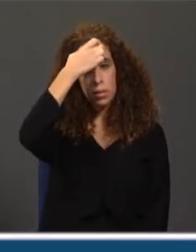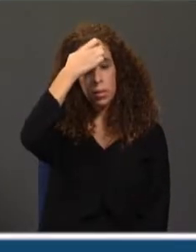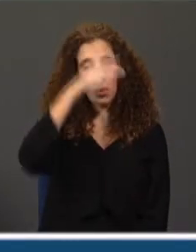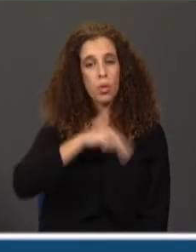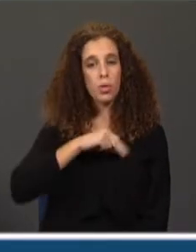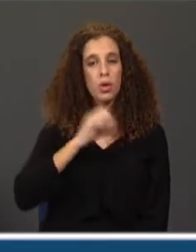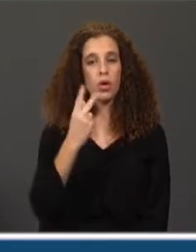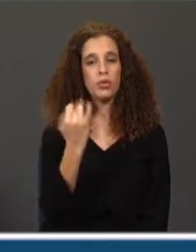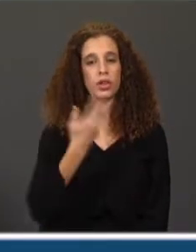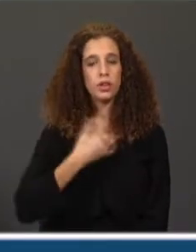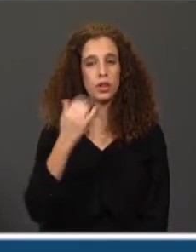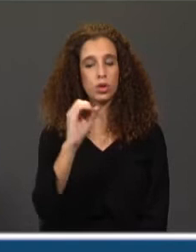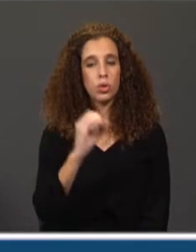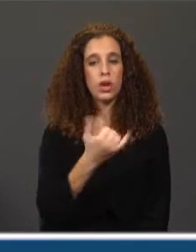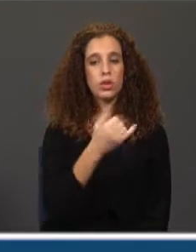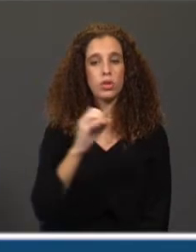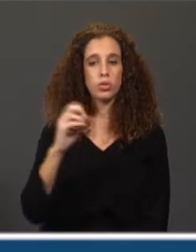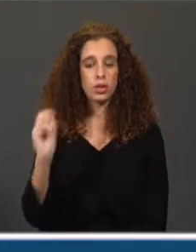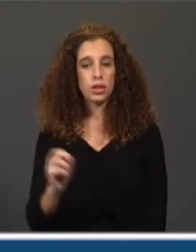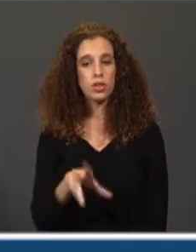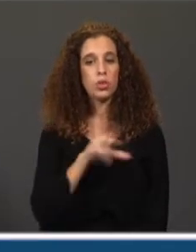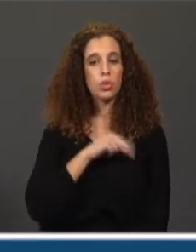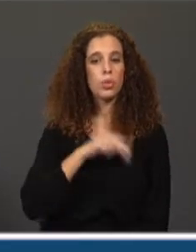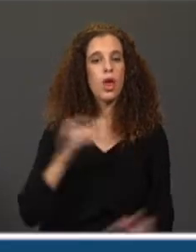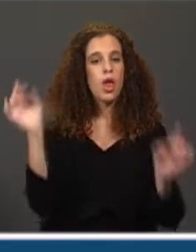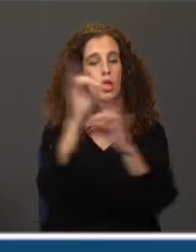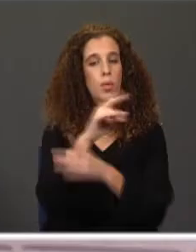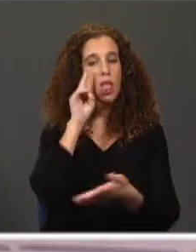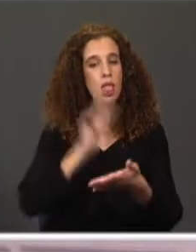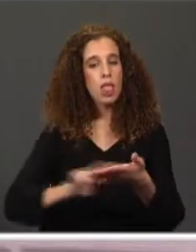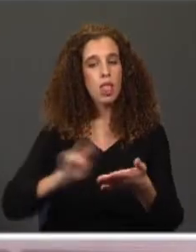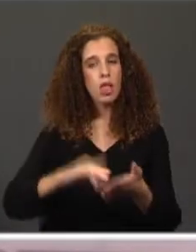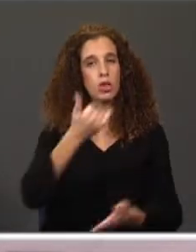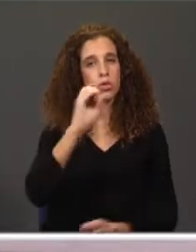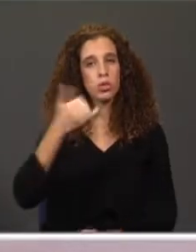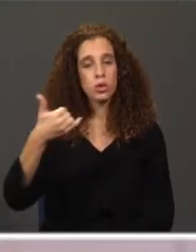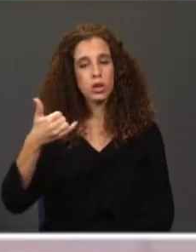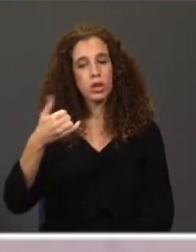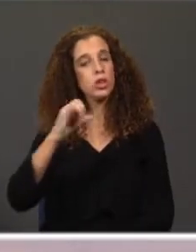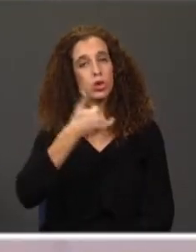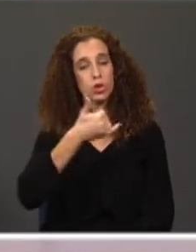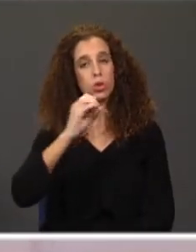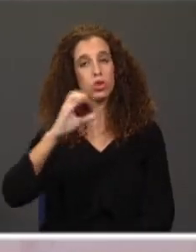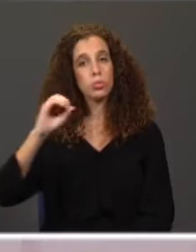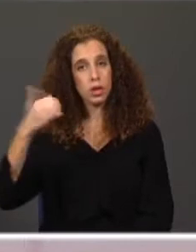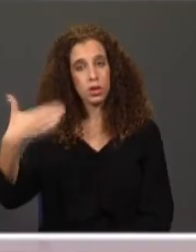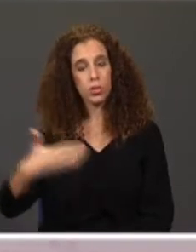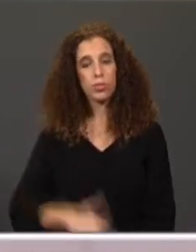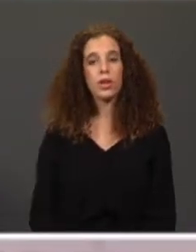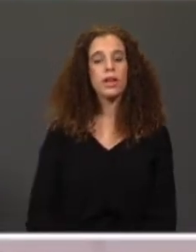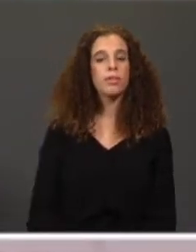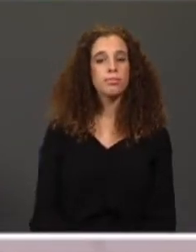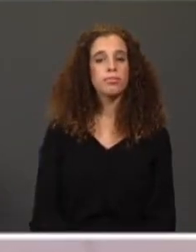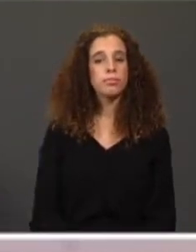Ovidio em 2003 e o Prémio Europeu de Literatura em 2001. Portanto, em termos gerais, temos aqui